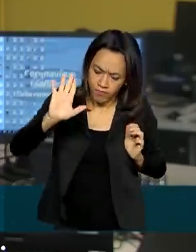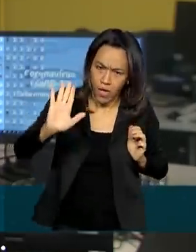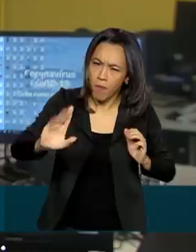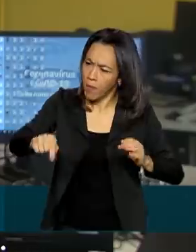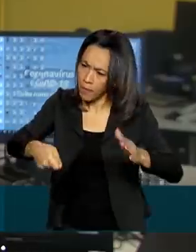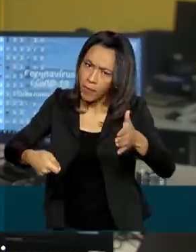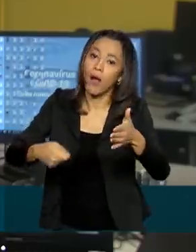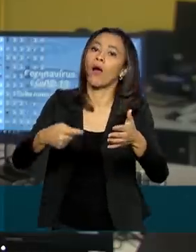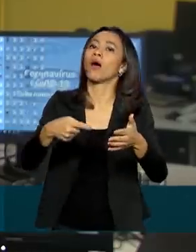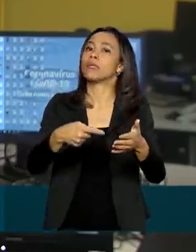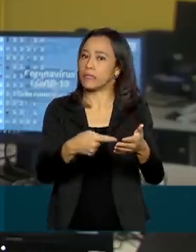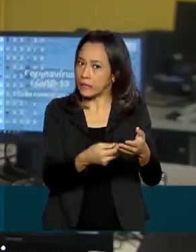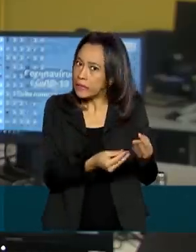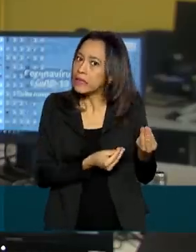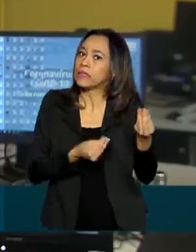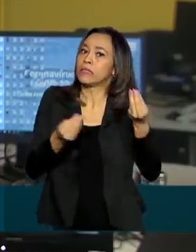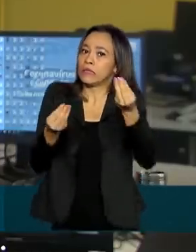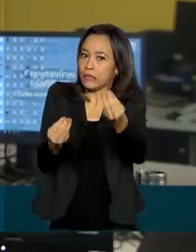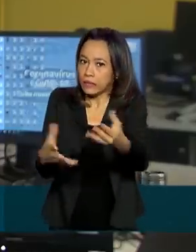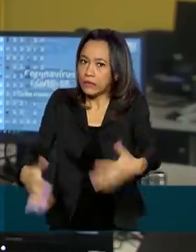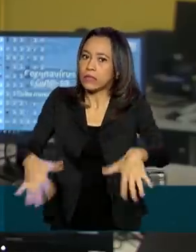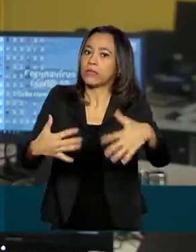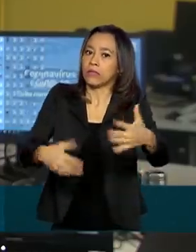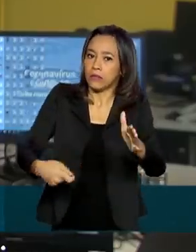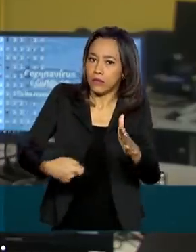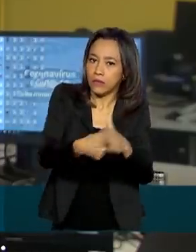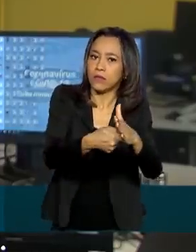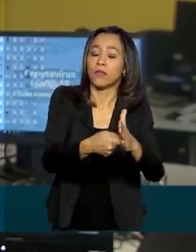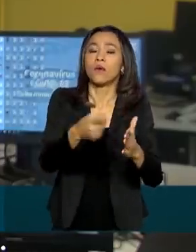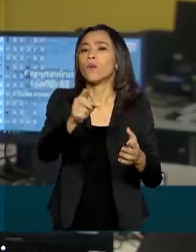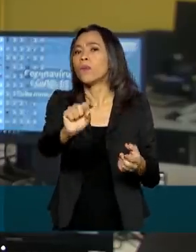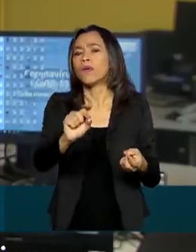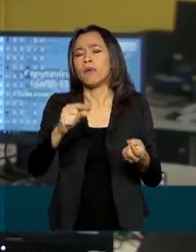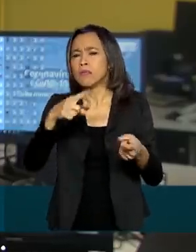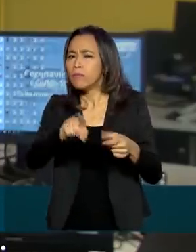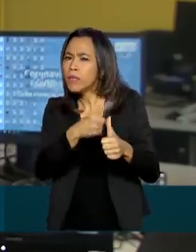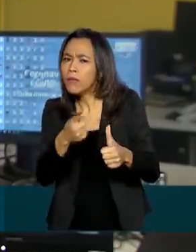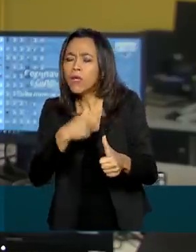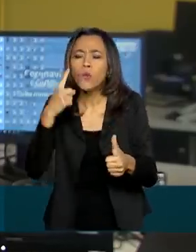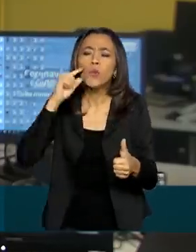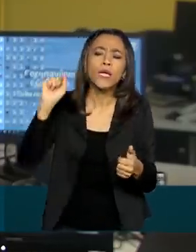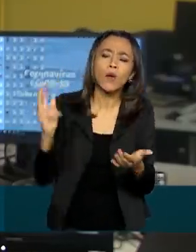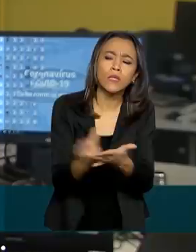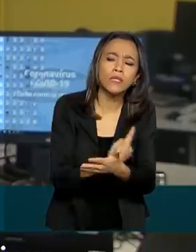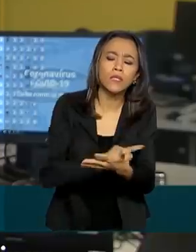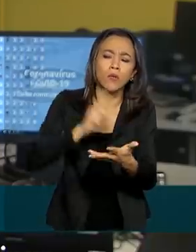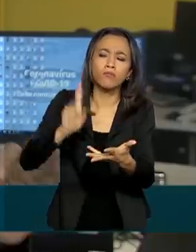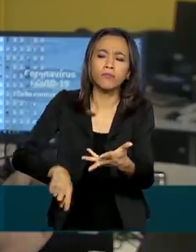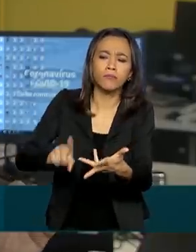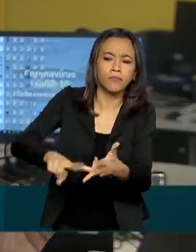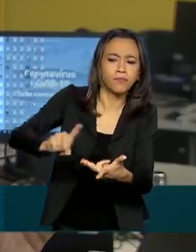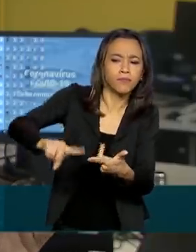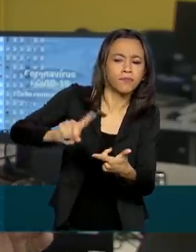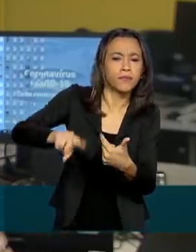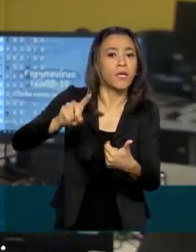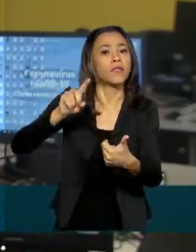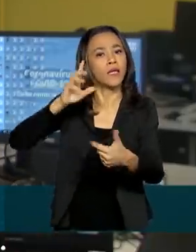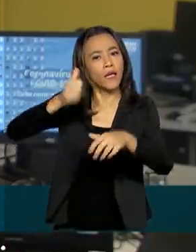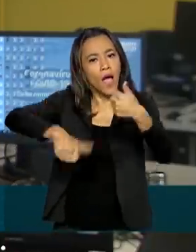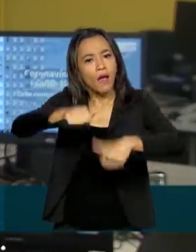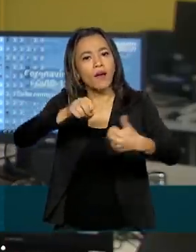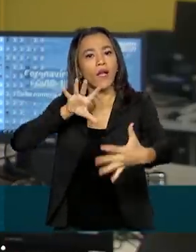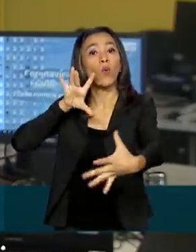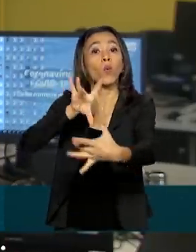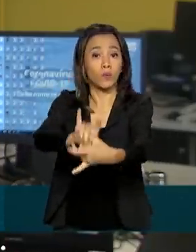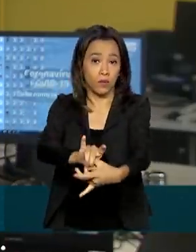apuração da ocorrência, serão levados em consideração, por exemplo, os obstáculos e as dificuldades do agente e todo o contexto relacionado